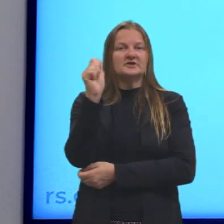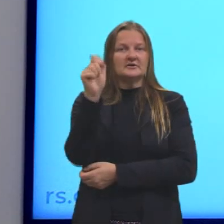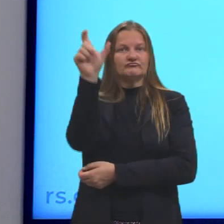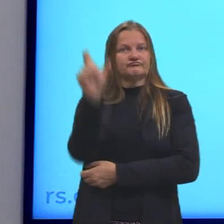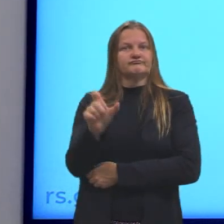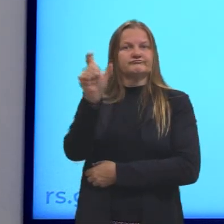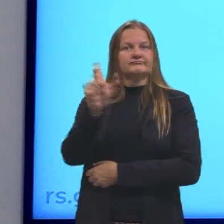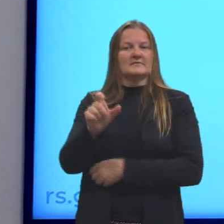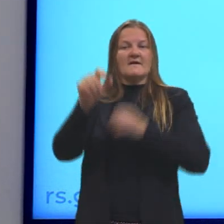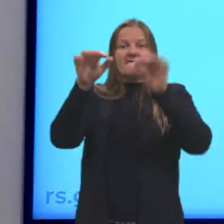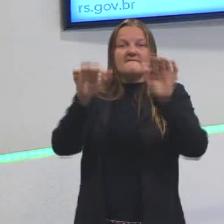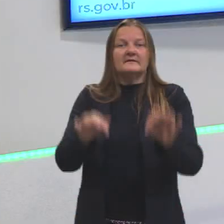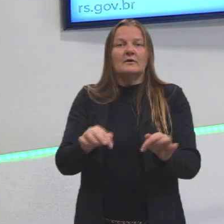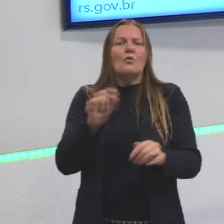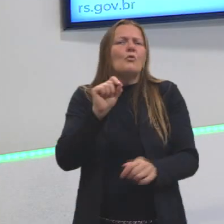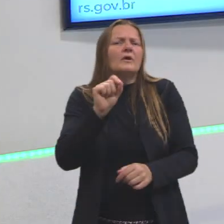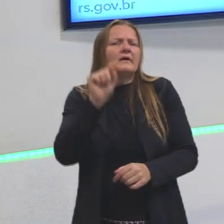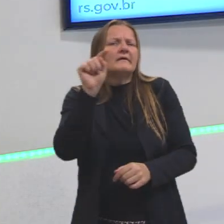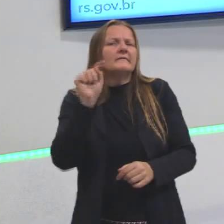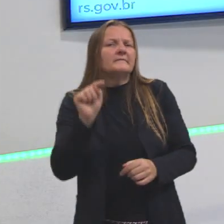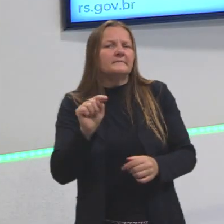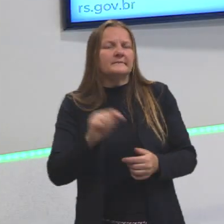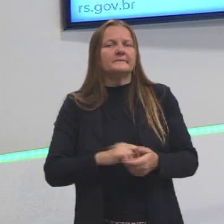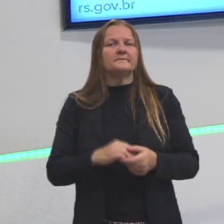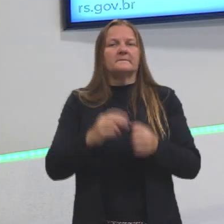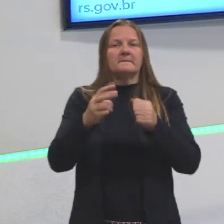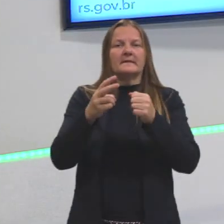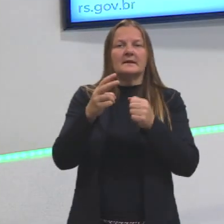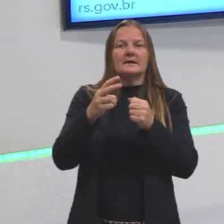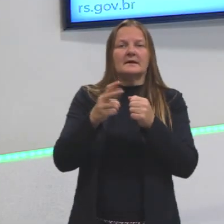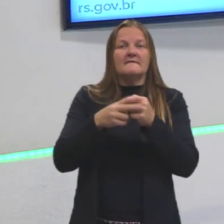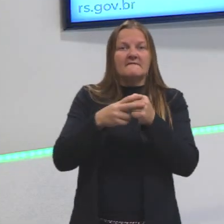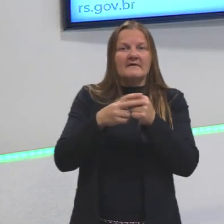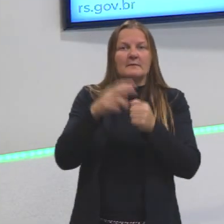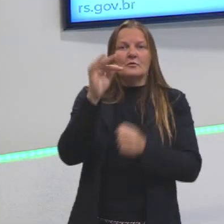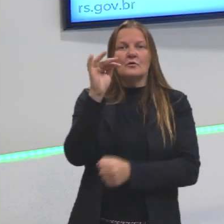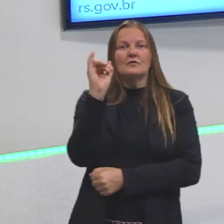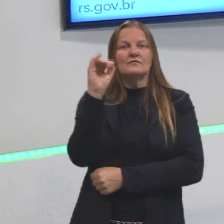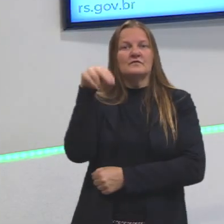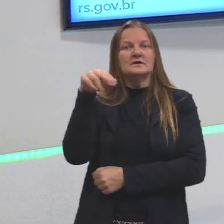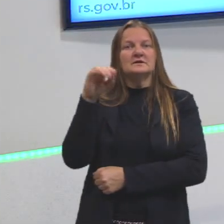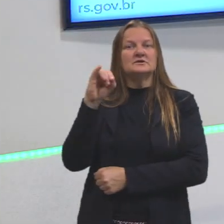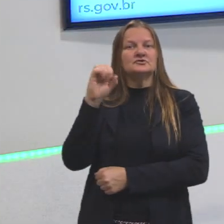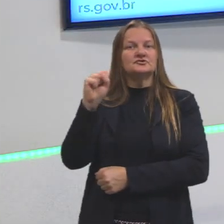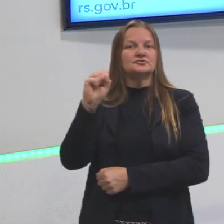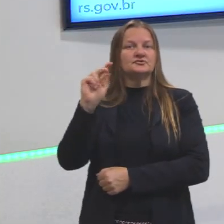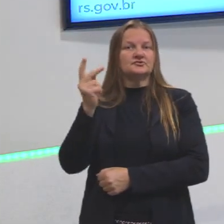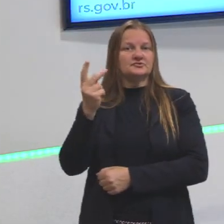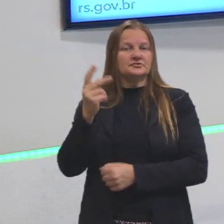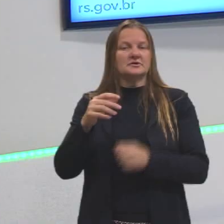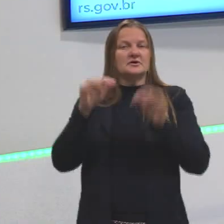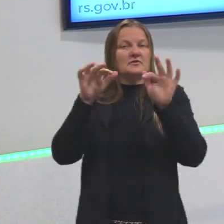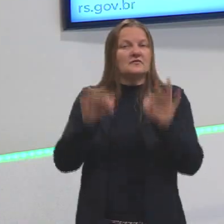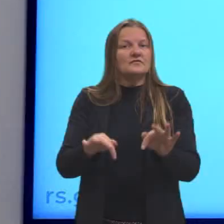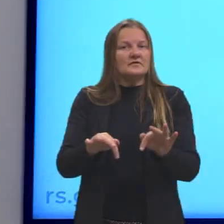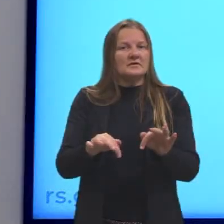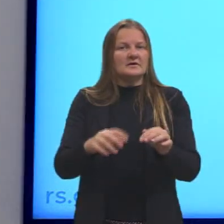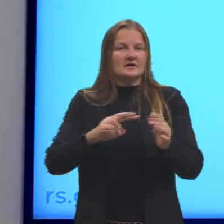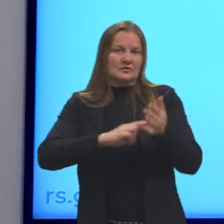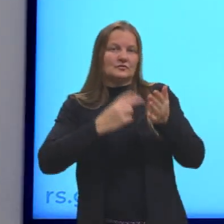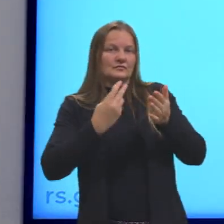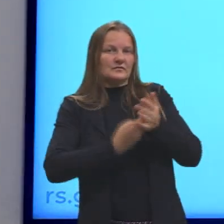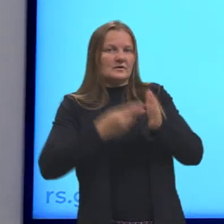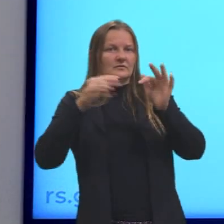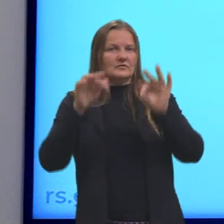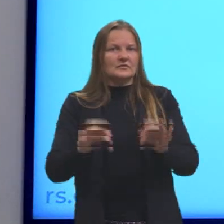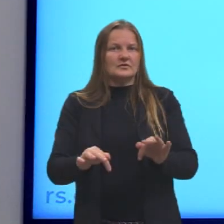coisa, finalizou alguma coisa. Porque o verbo finish é o finalizar. Então, essa minha ação aqui